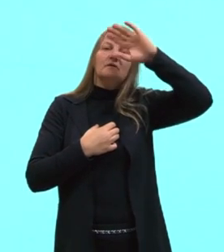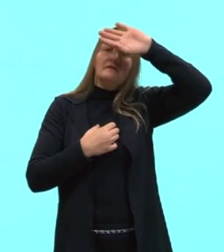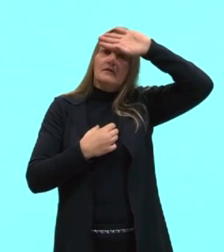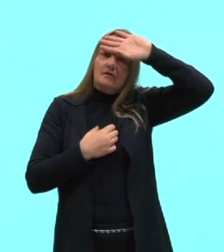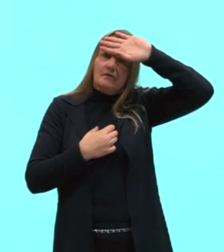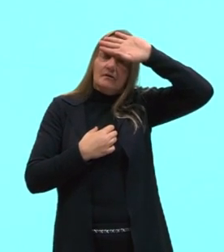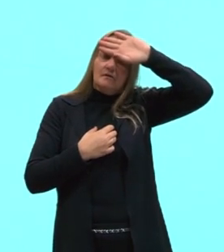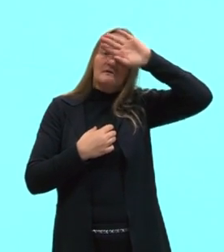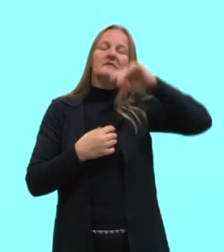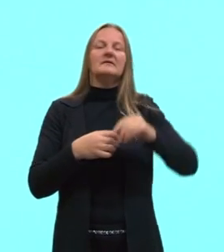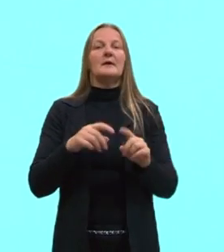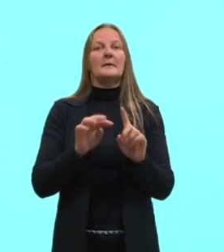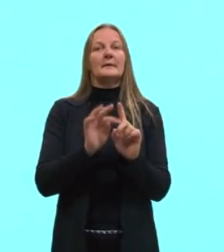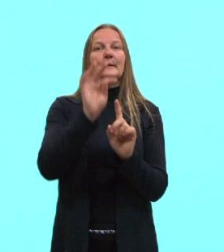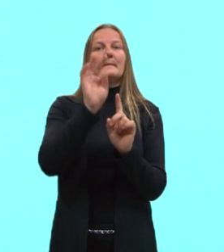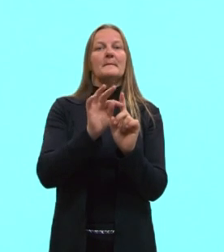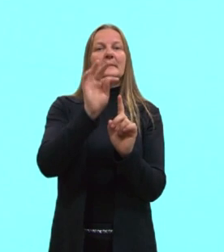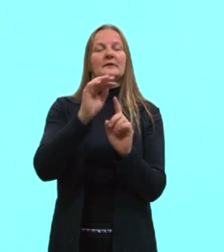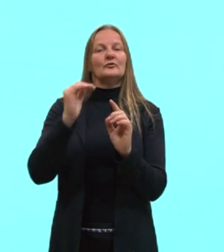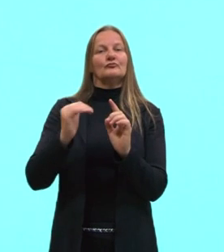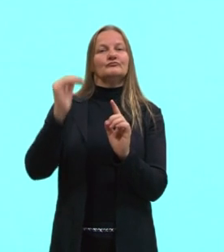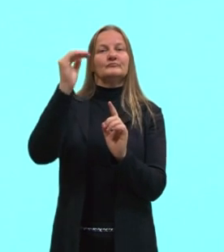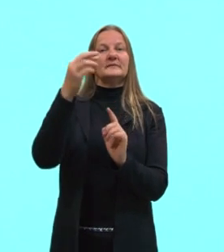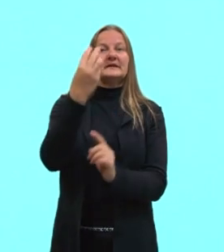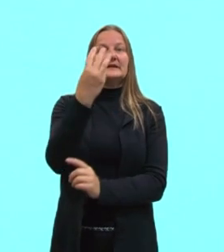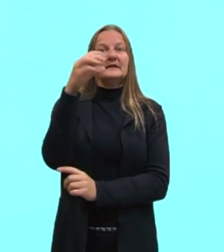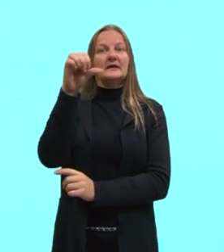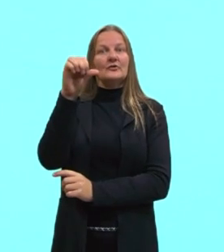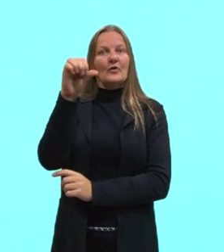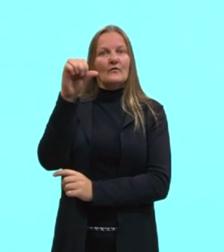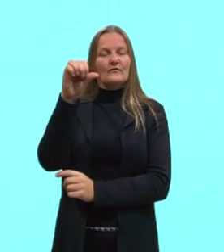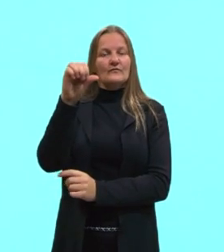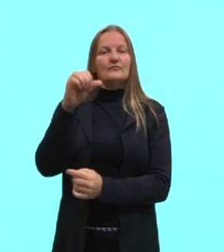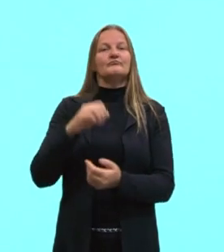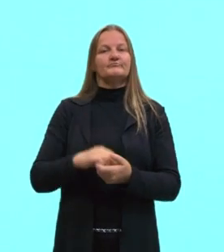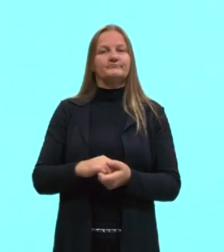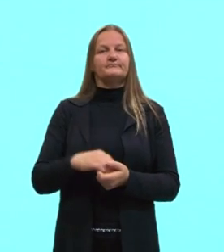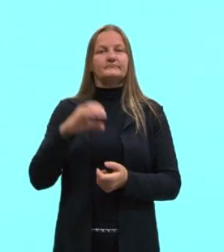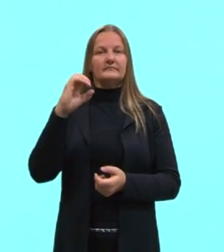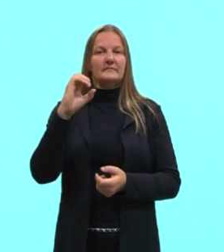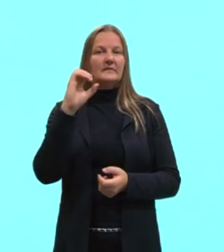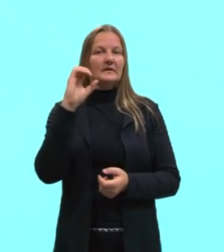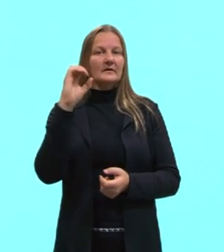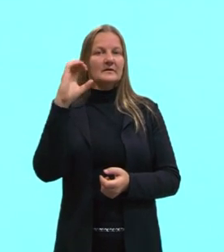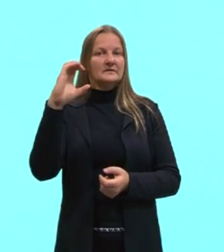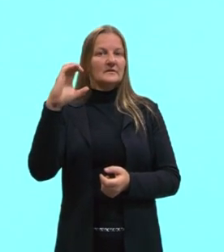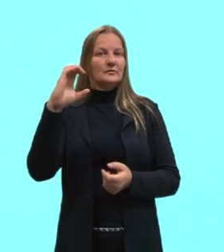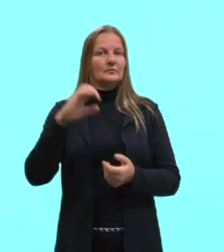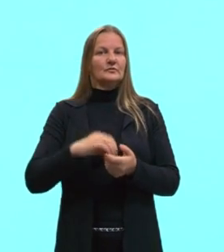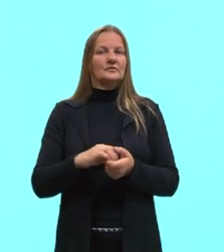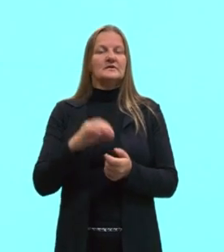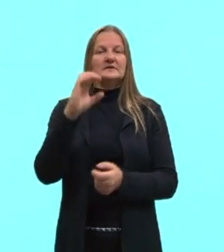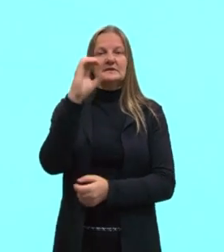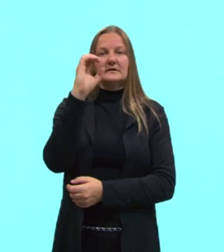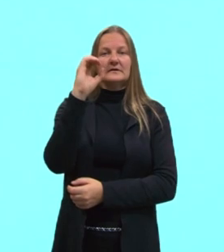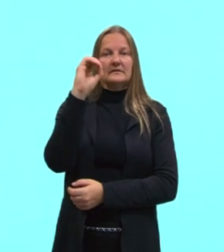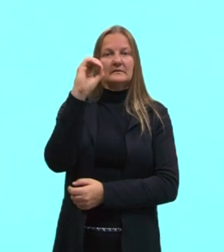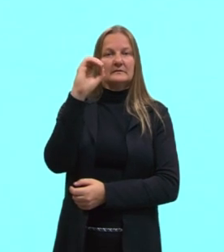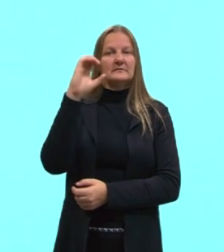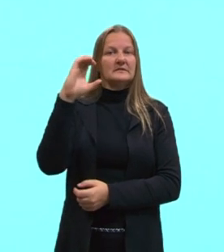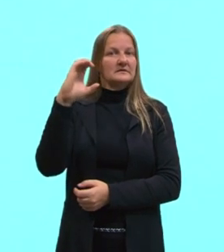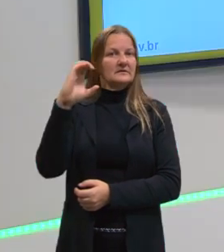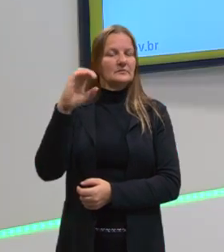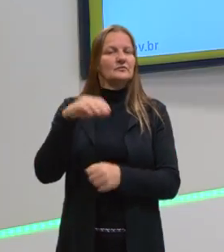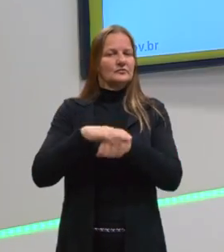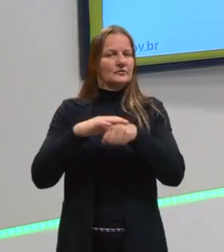marcou uma temperatura mais elevada aqui, 39 graus Celsius. Esse termômetro está em graus Celsius, que a gente já